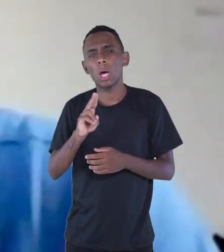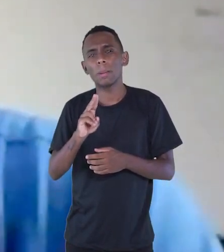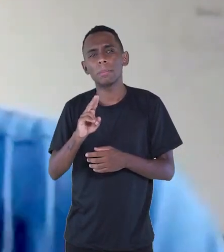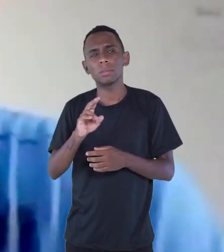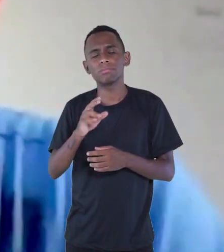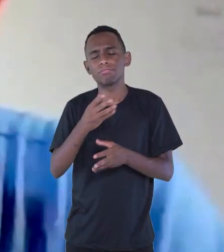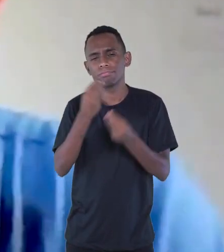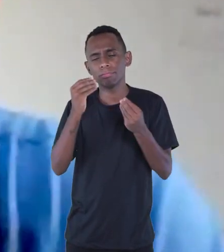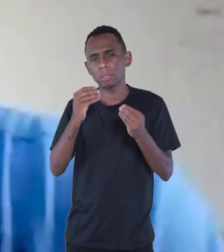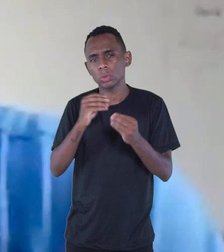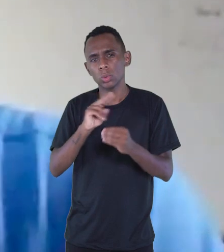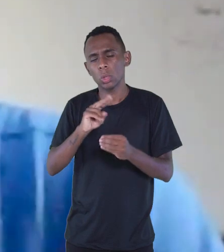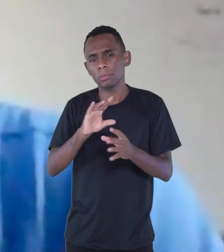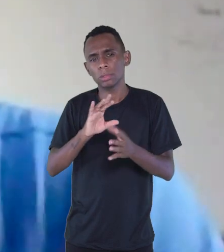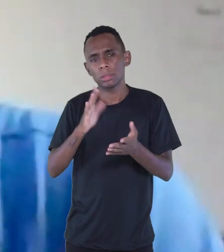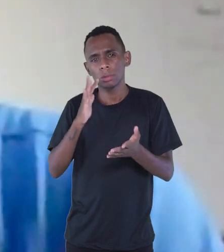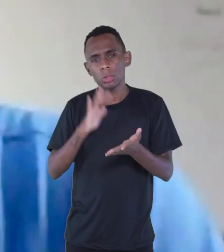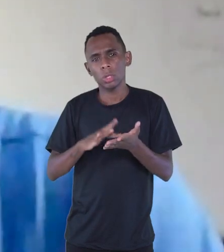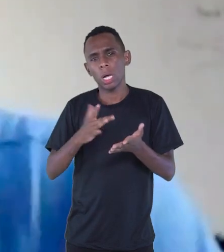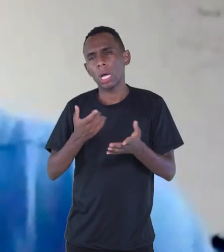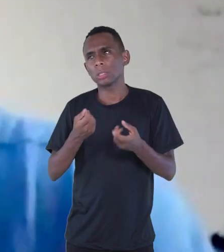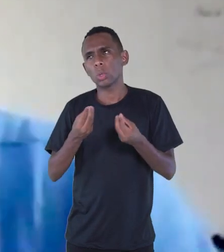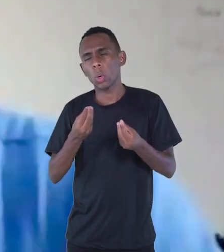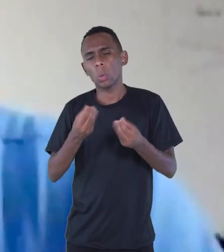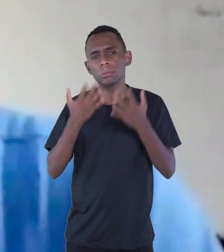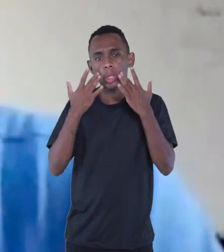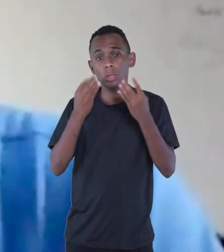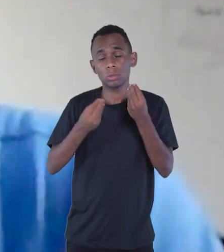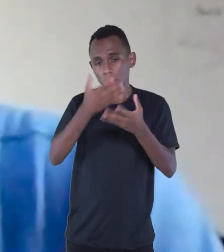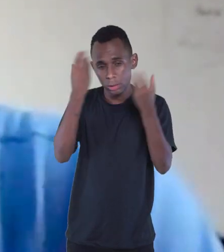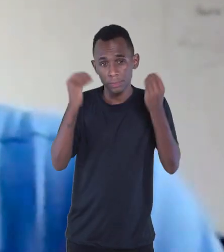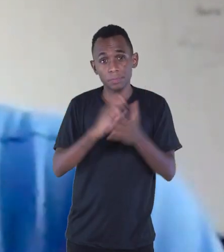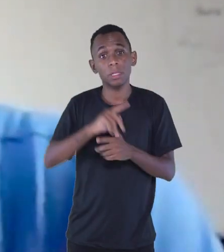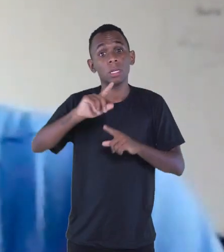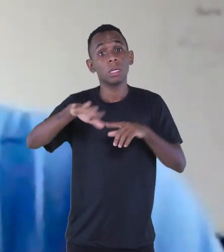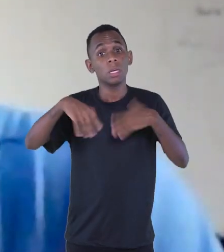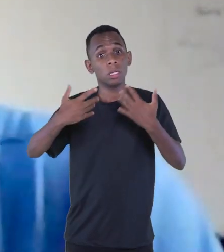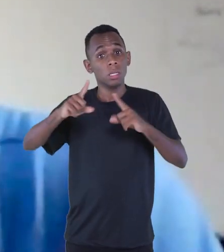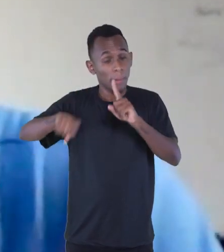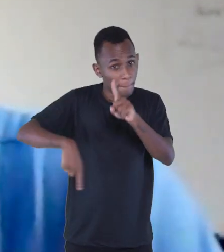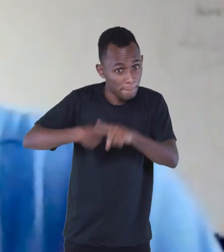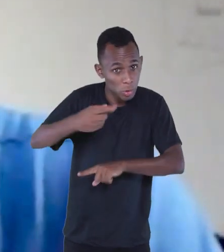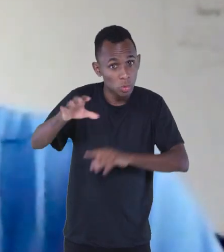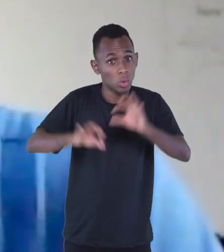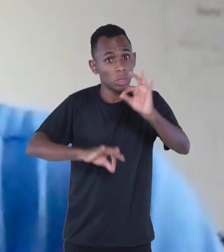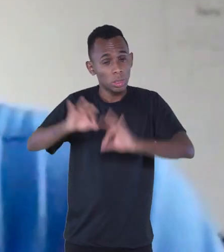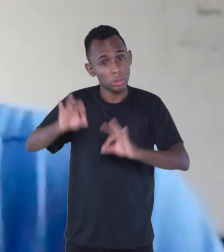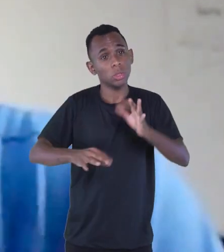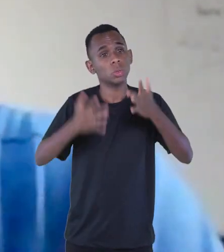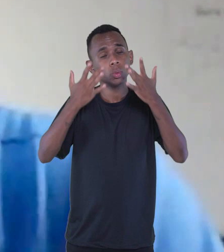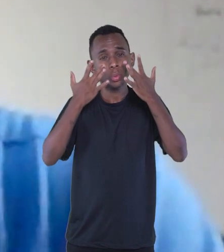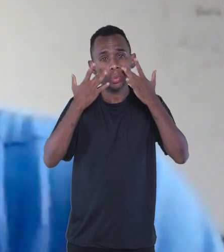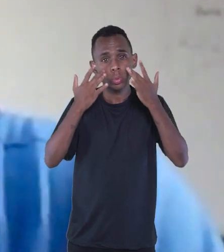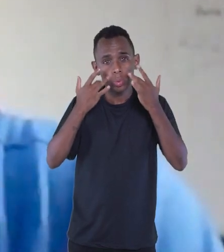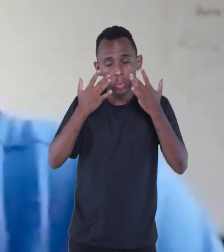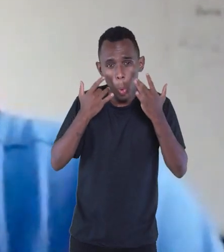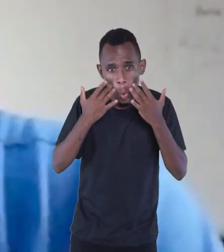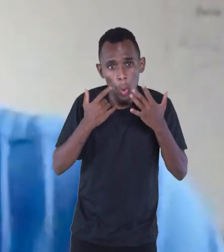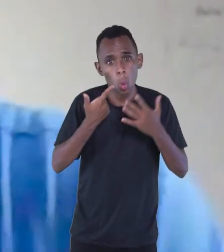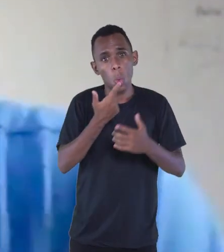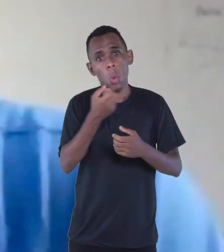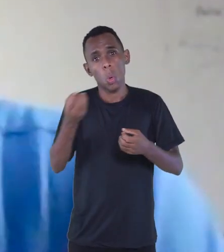Fugiu aqui. E no Jardim de Margaridas foi montado. Depois montamos Renata Colottini, João Guimarães Veredas,